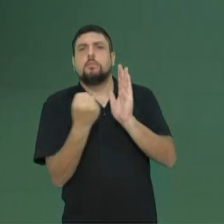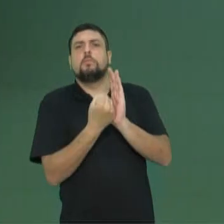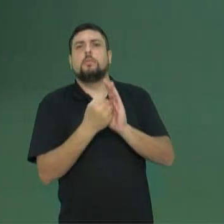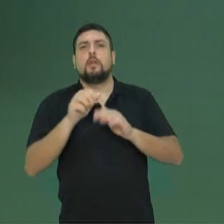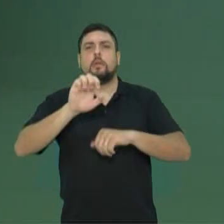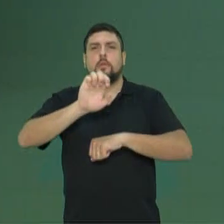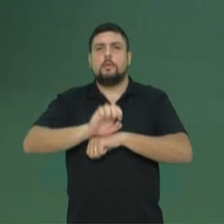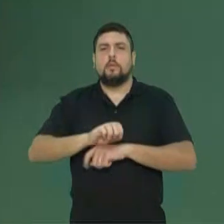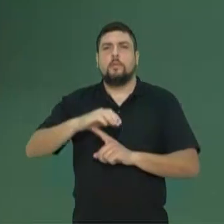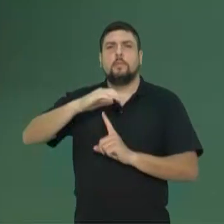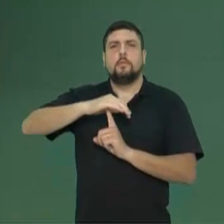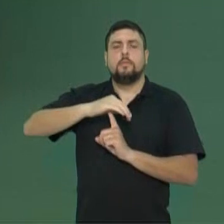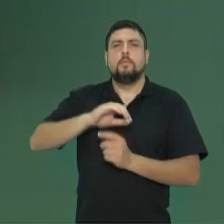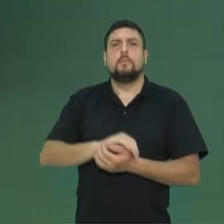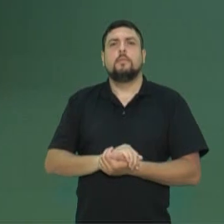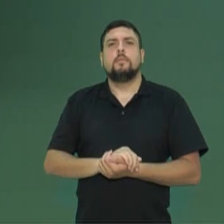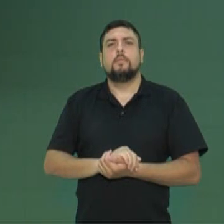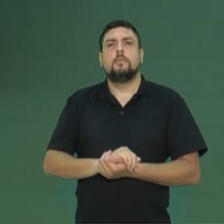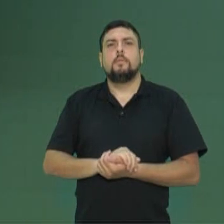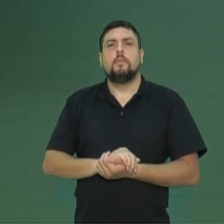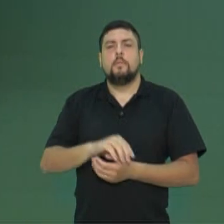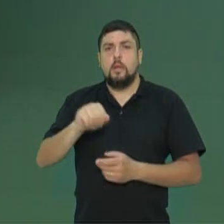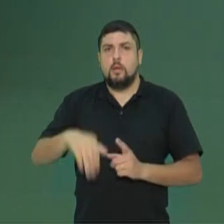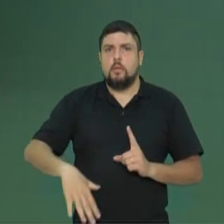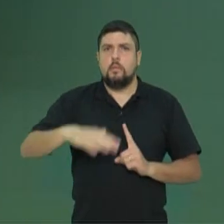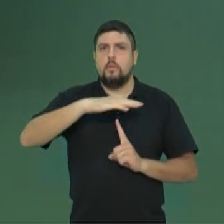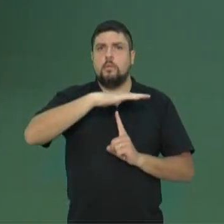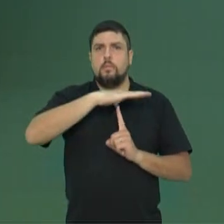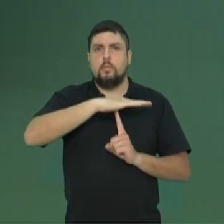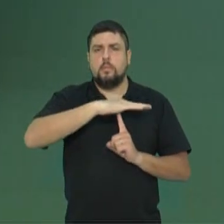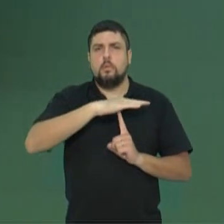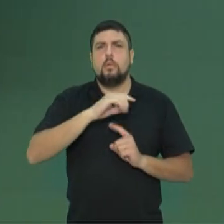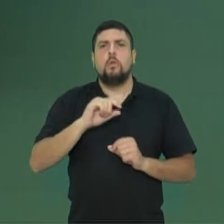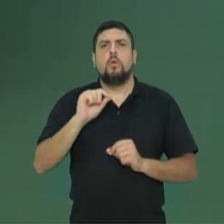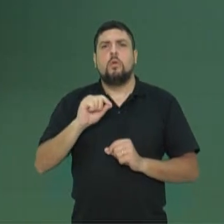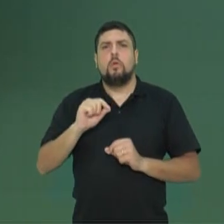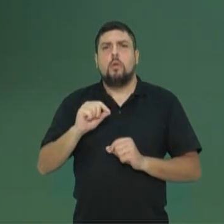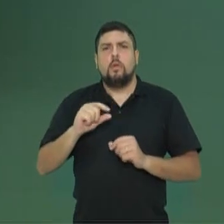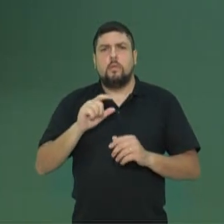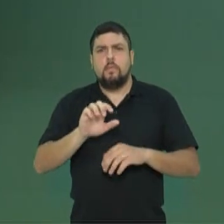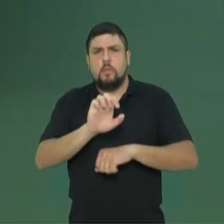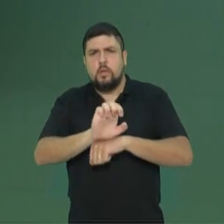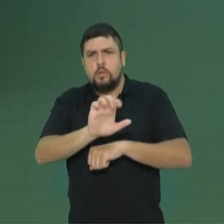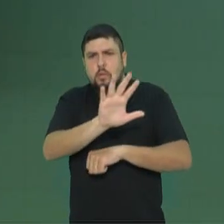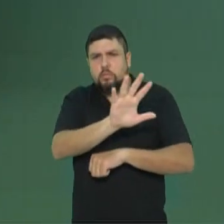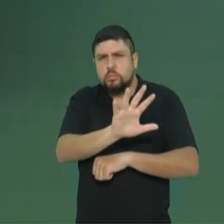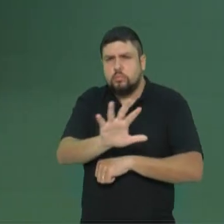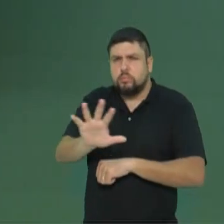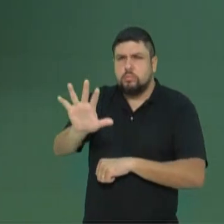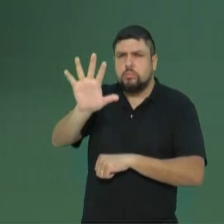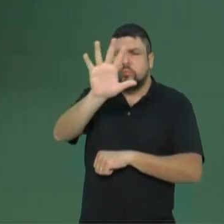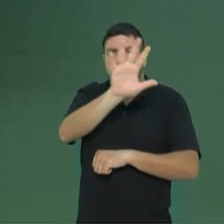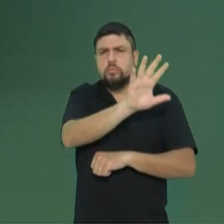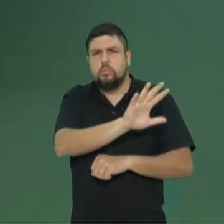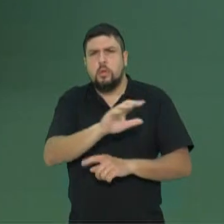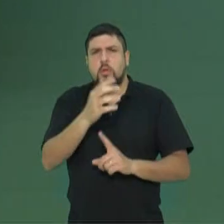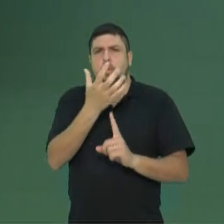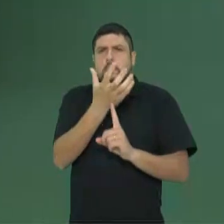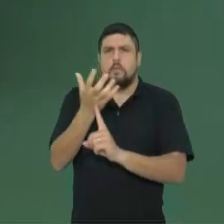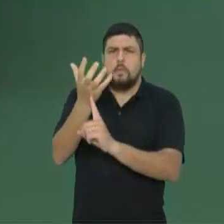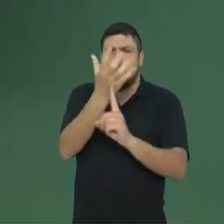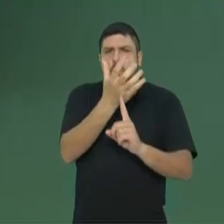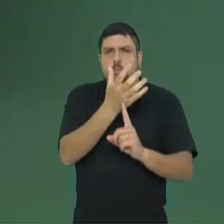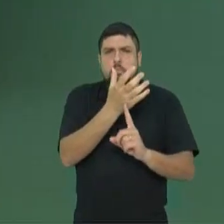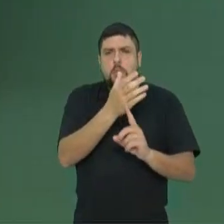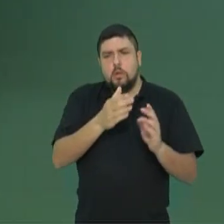Certo? Nós temos aqui um estado que tem a araucária ocorrendo quase nele inteiro. Ela não vai ocorrer ali na planície nitorânea,